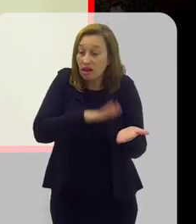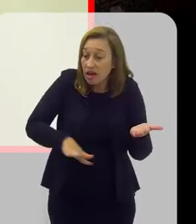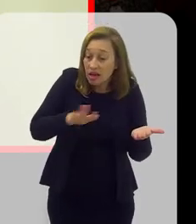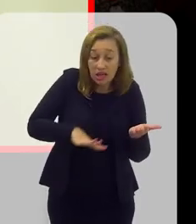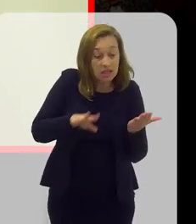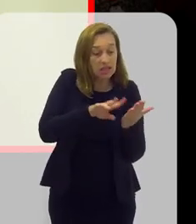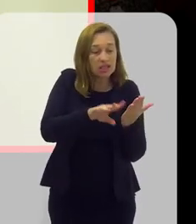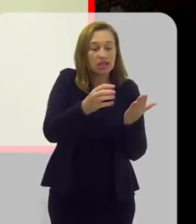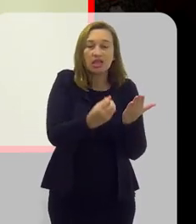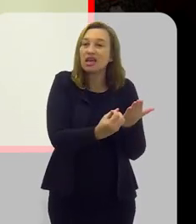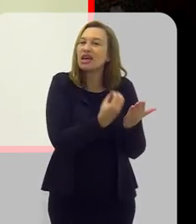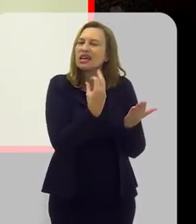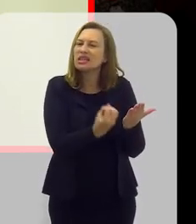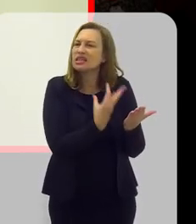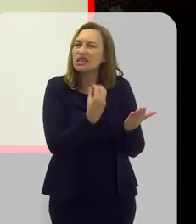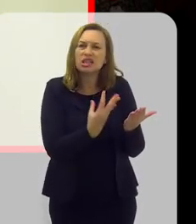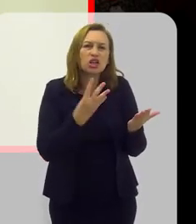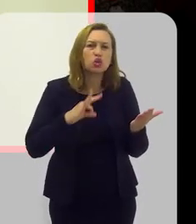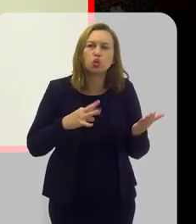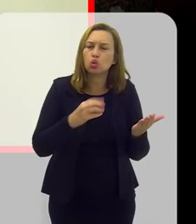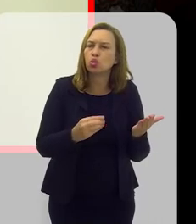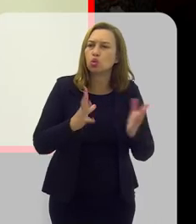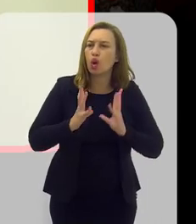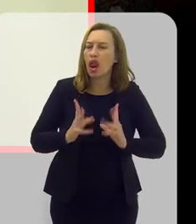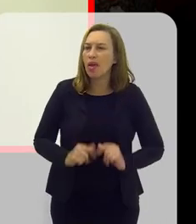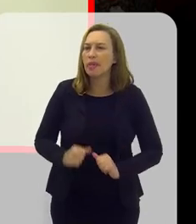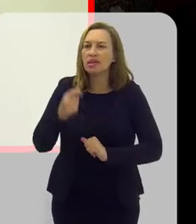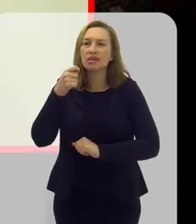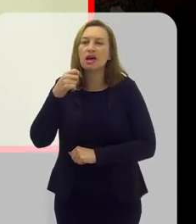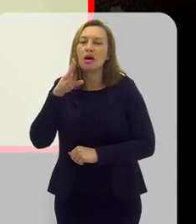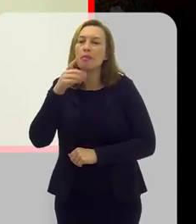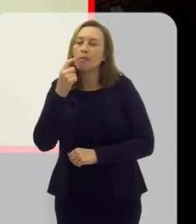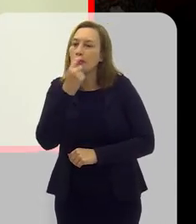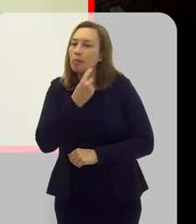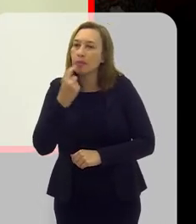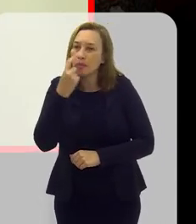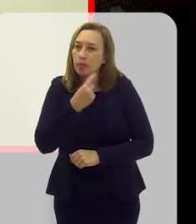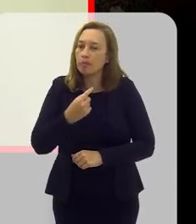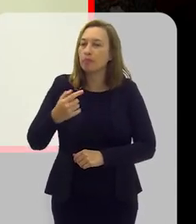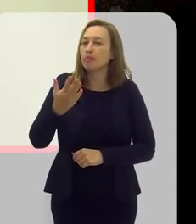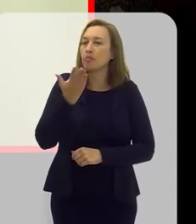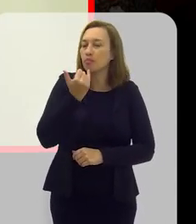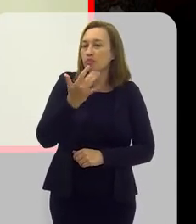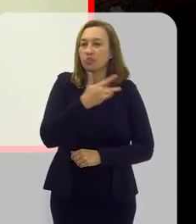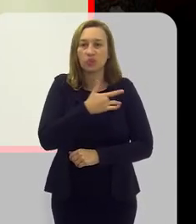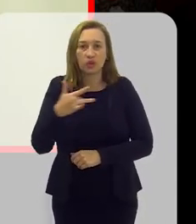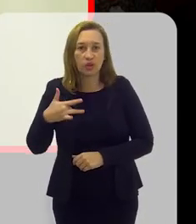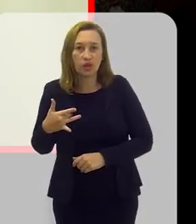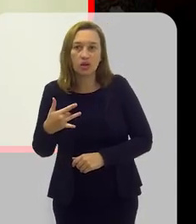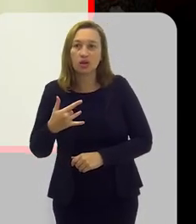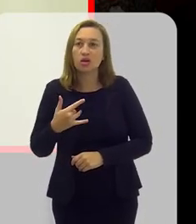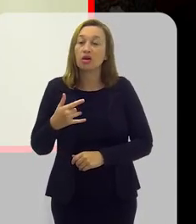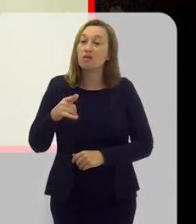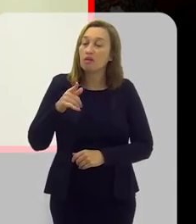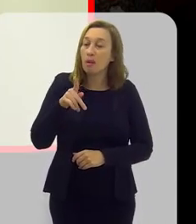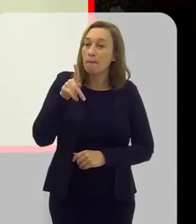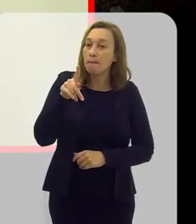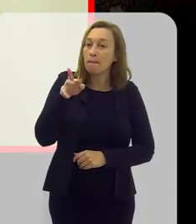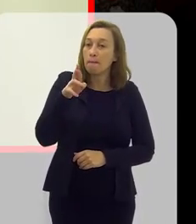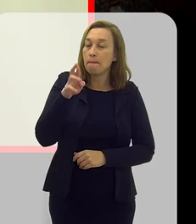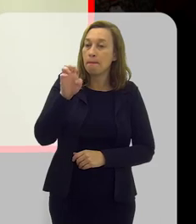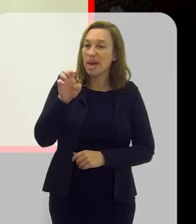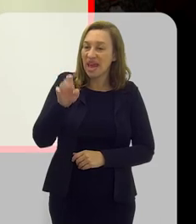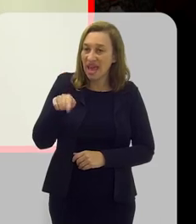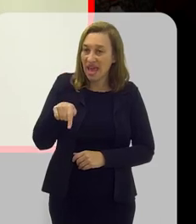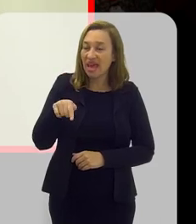tanto a higiene dentária, como também os passos para uma alimentação saudável. Façam o seu